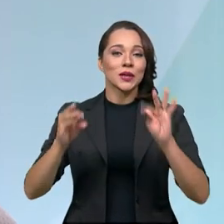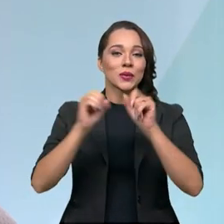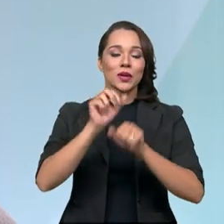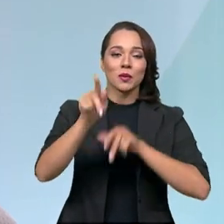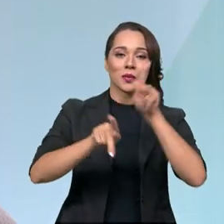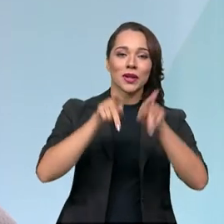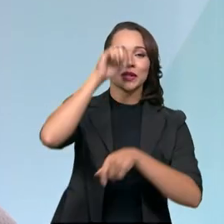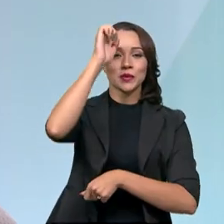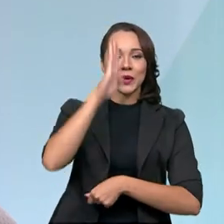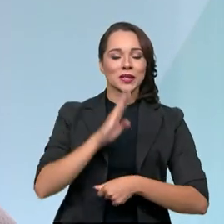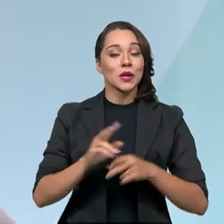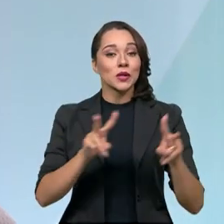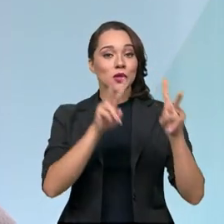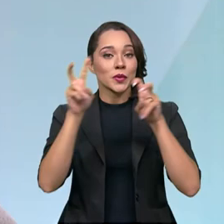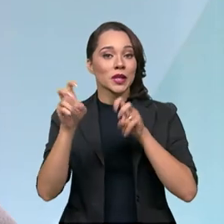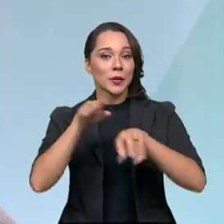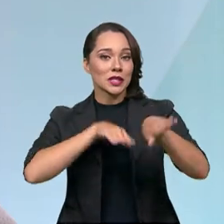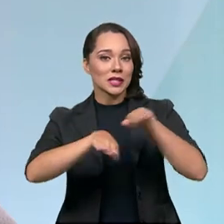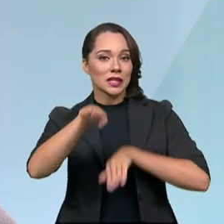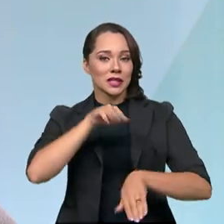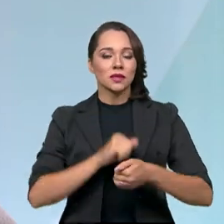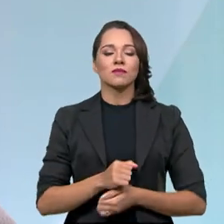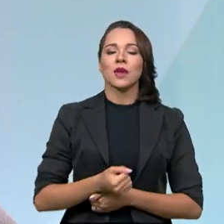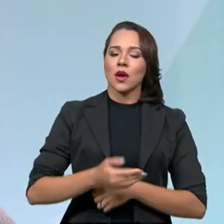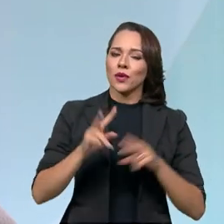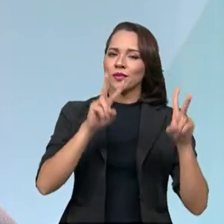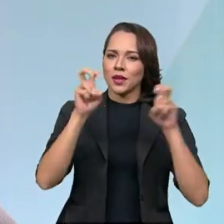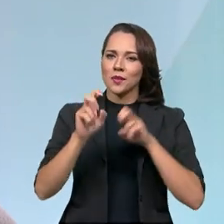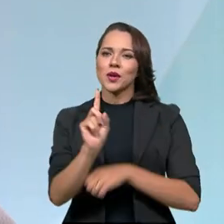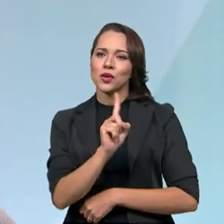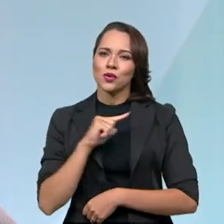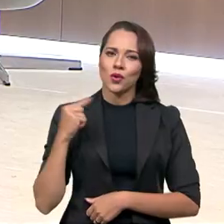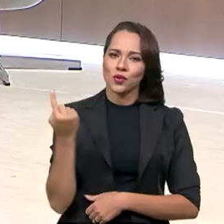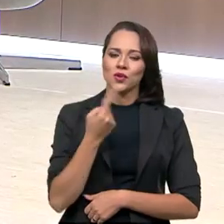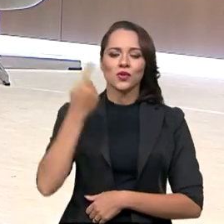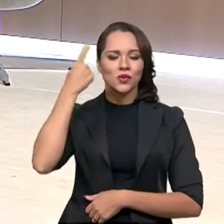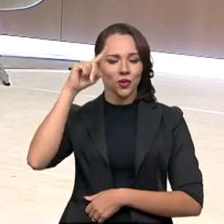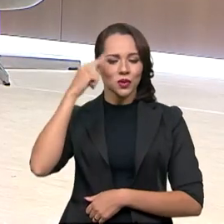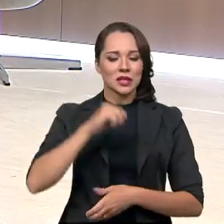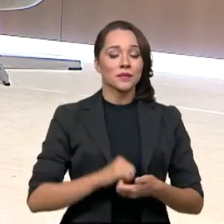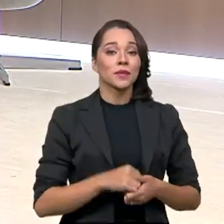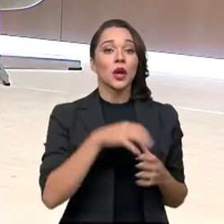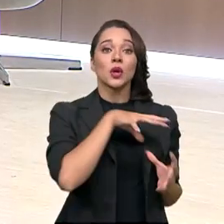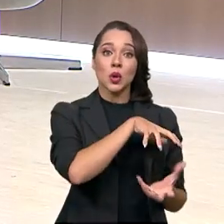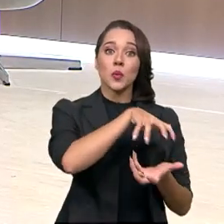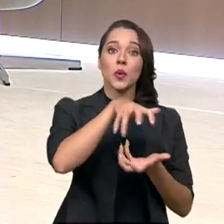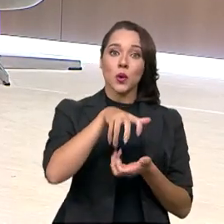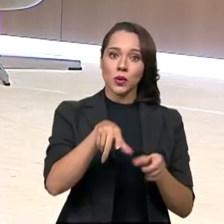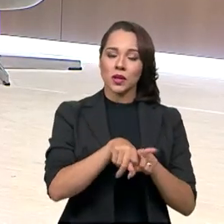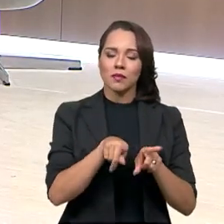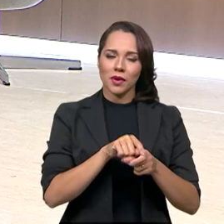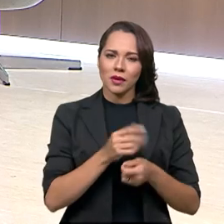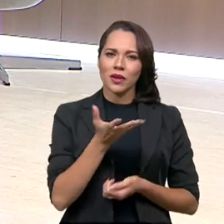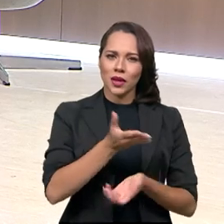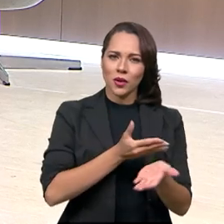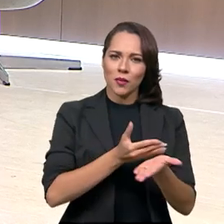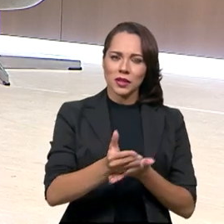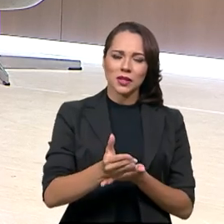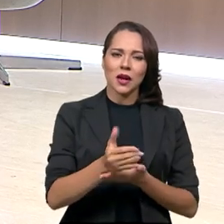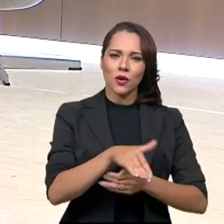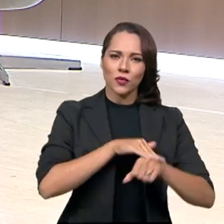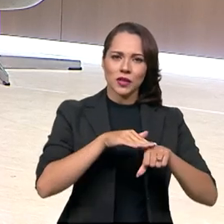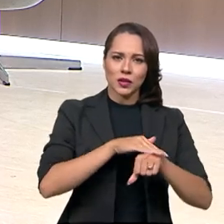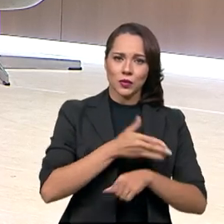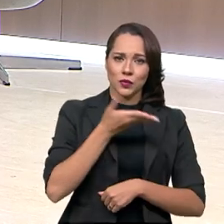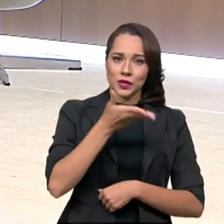a população brasileira sobre o trânsito. um tema que envolve todos nós, todos os dias. E o mundo, né? Tanto que eu queria começar, conversando